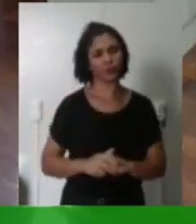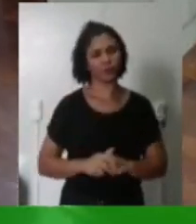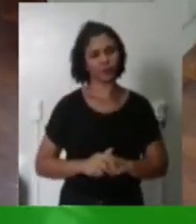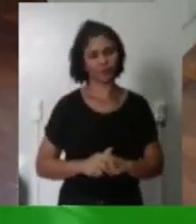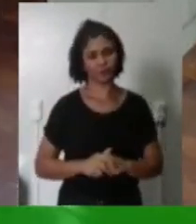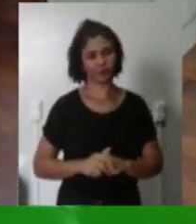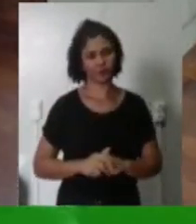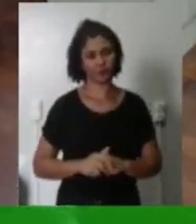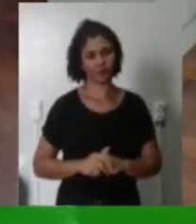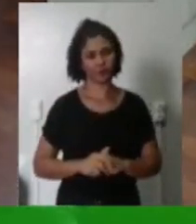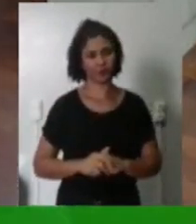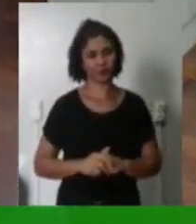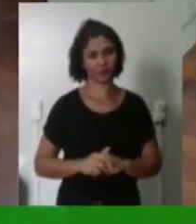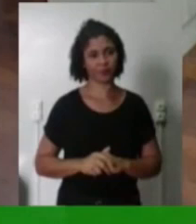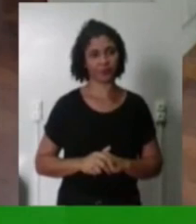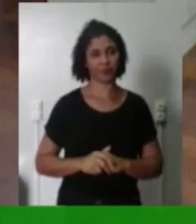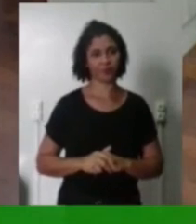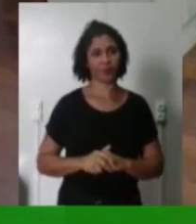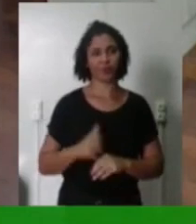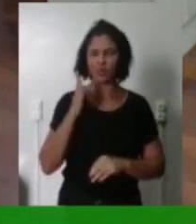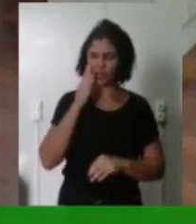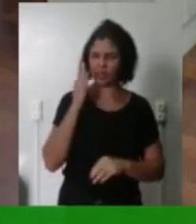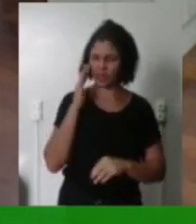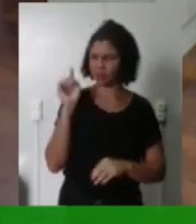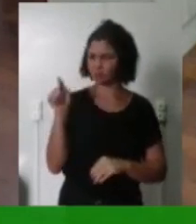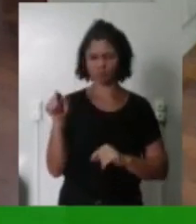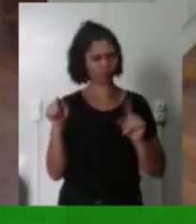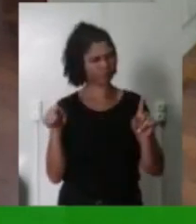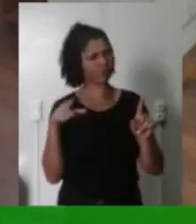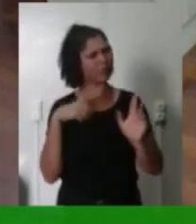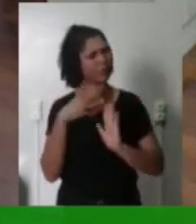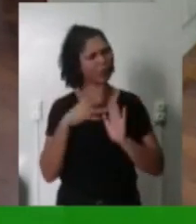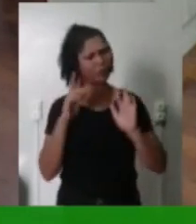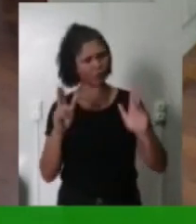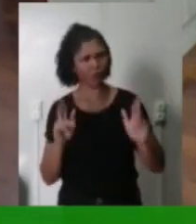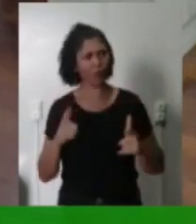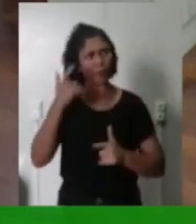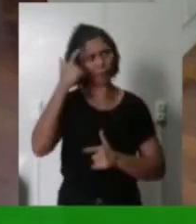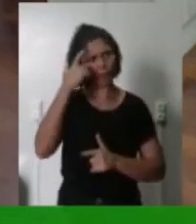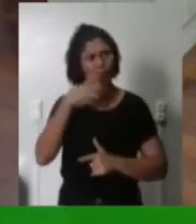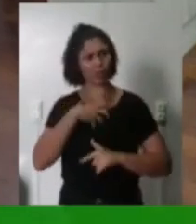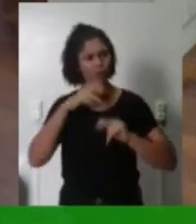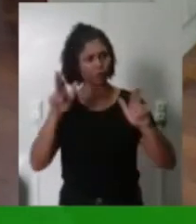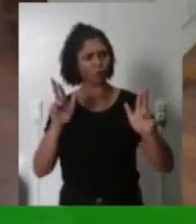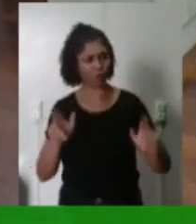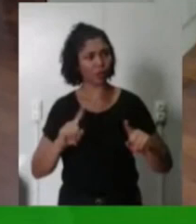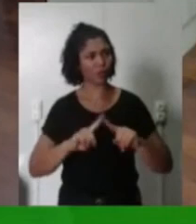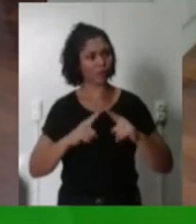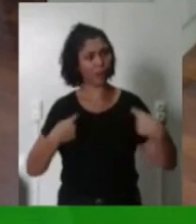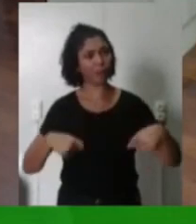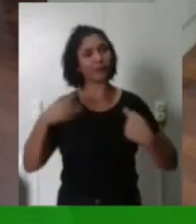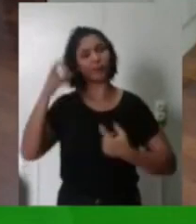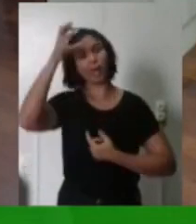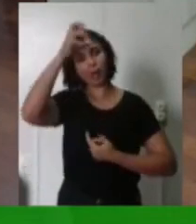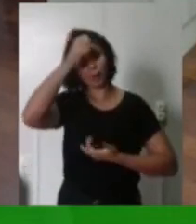Com o fato de ser diferente Um do outro Então nós precisamos reaprender isso Nesse momento